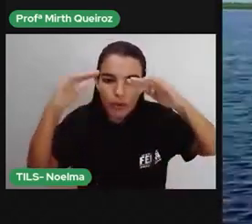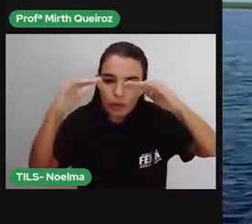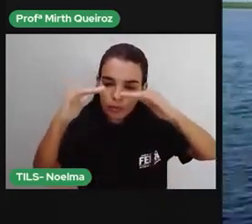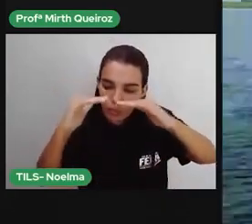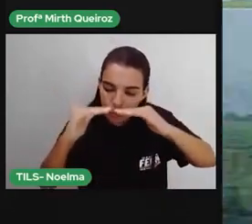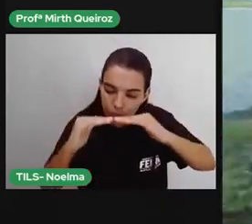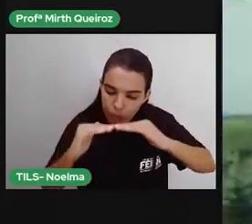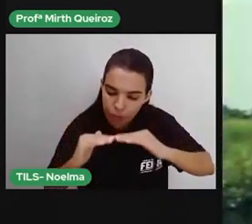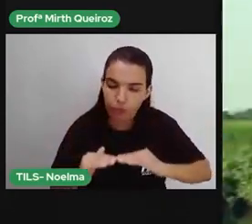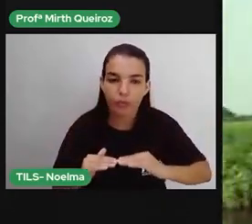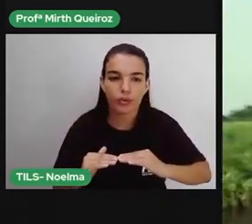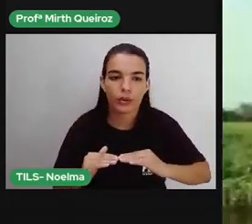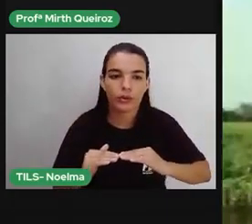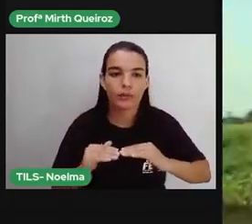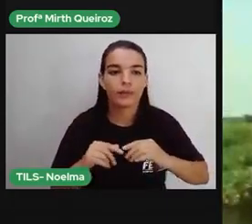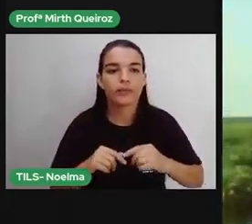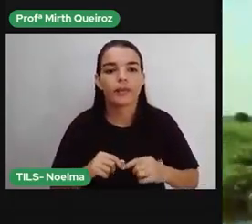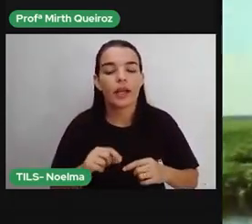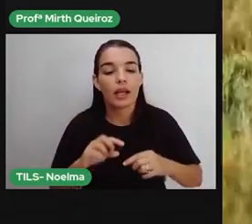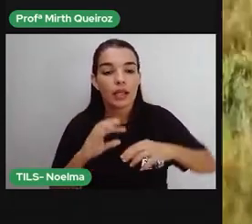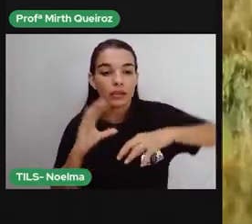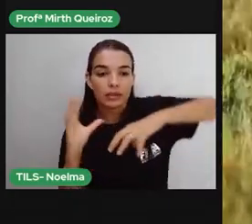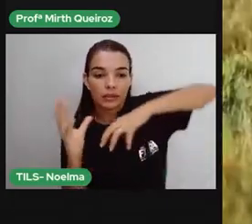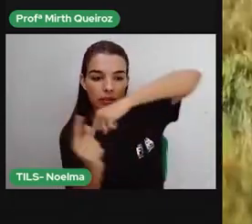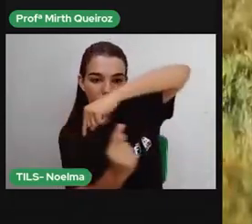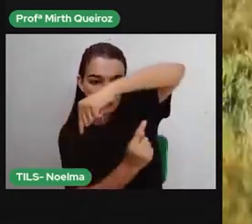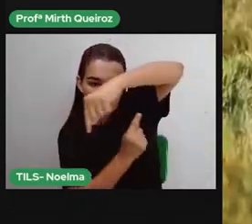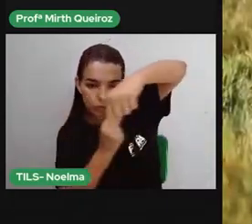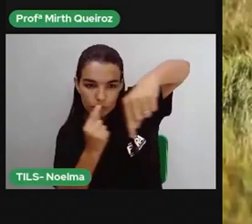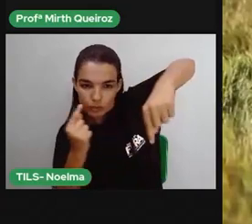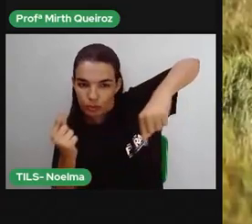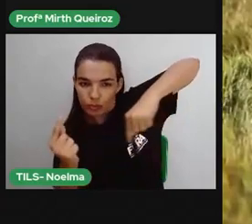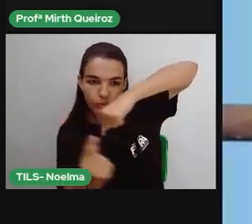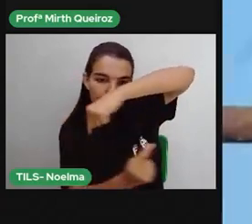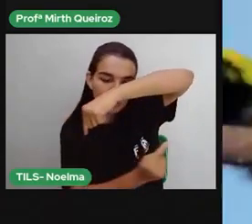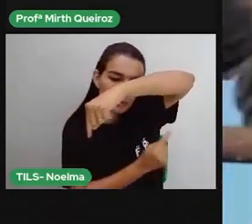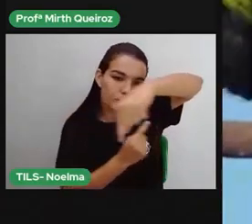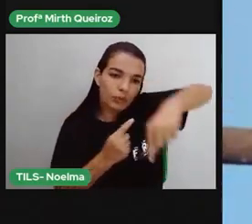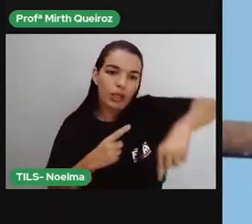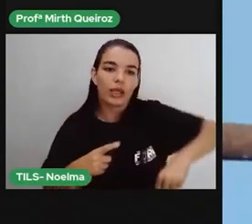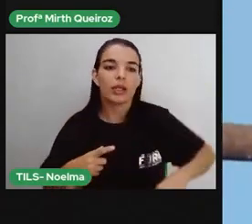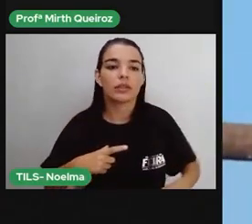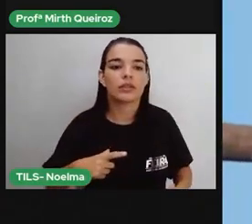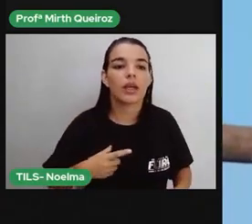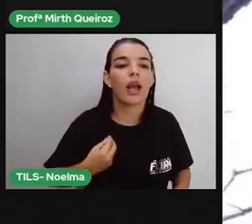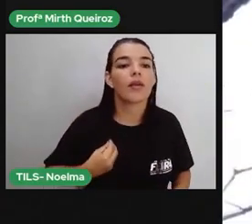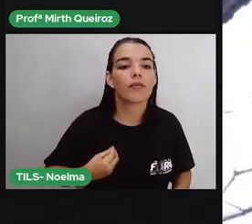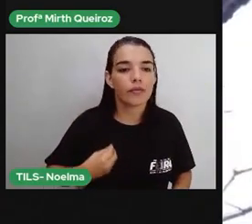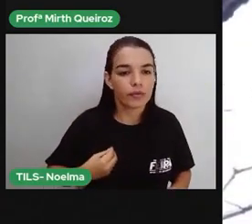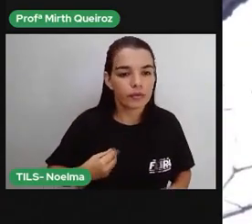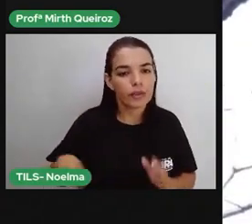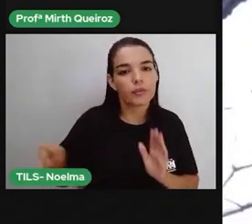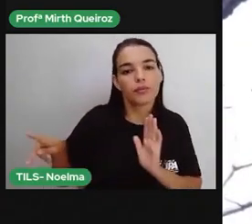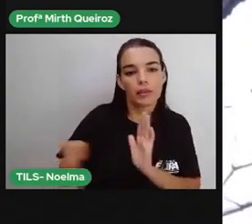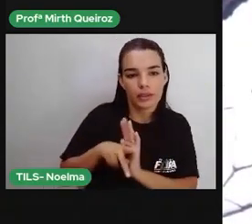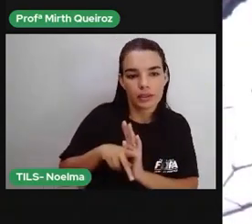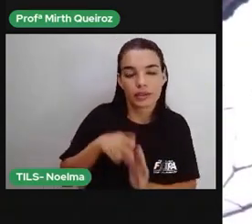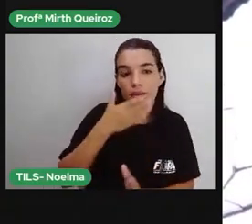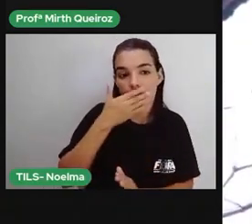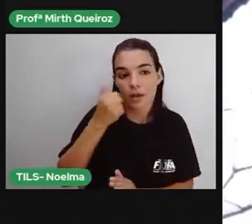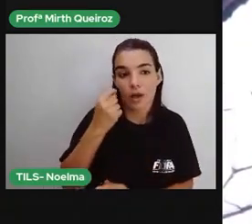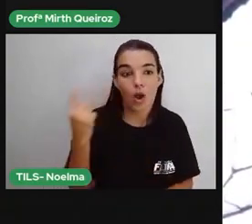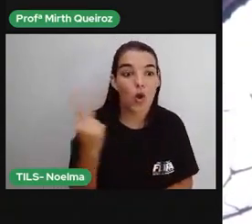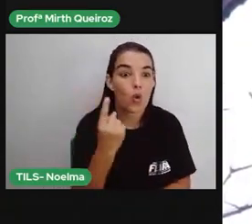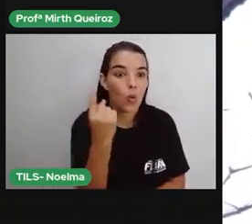subir. É este ciclo que garante a vida das espécies e torna o Pantanal um ecossistema único e muito especial.